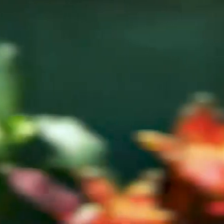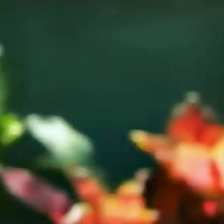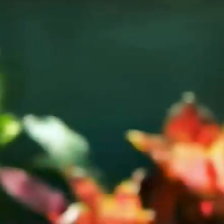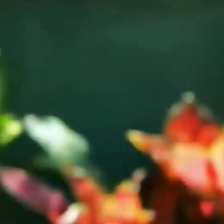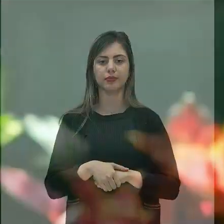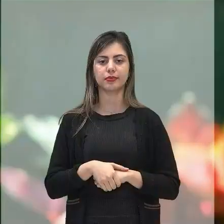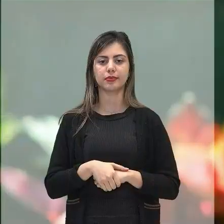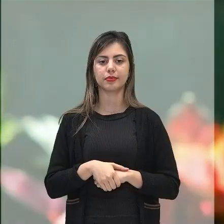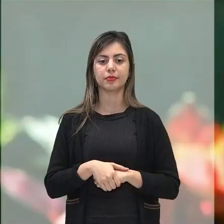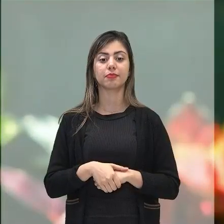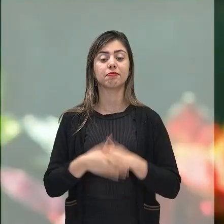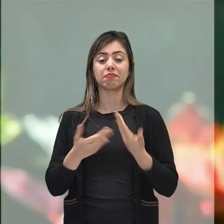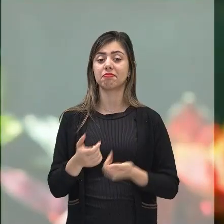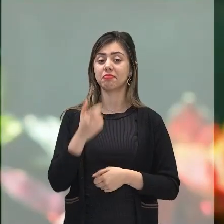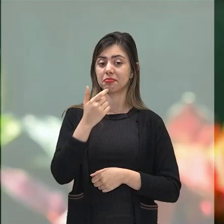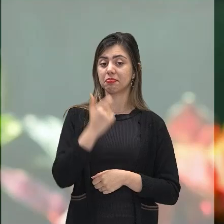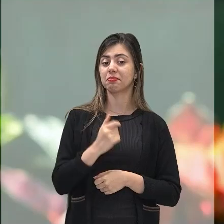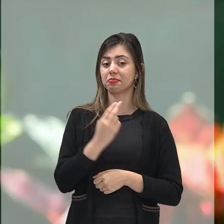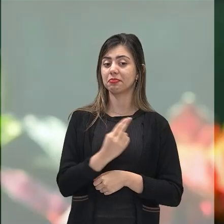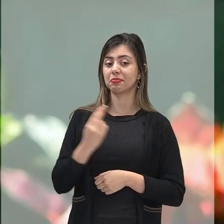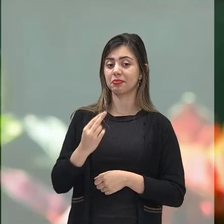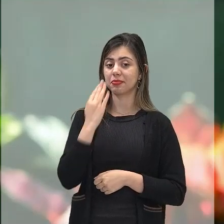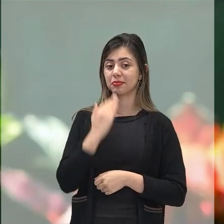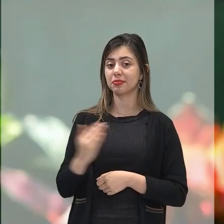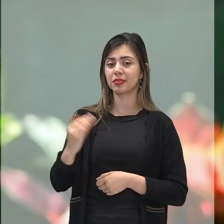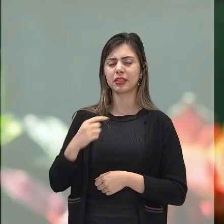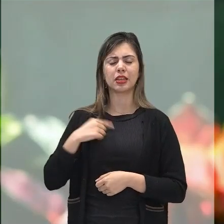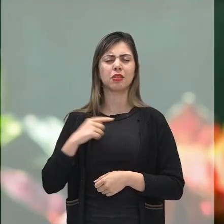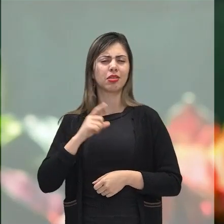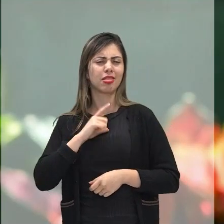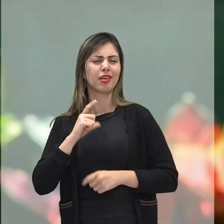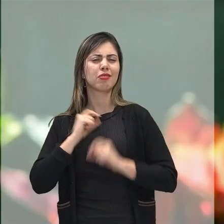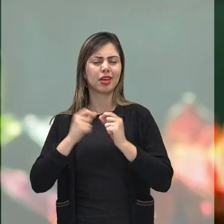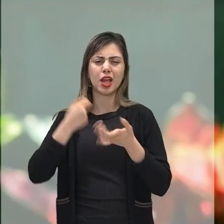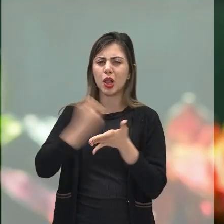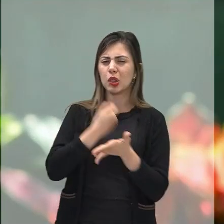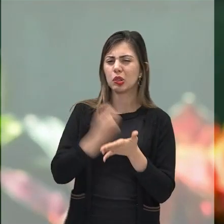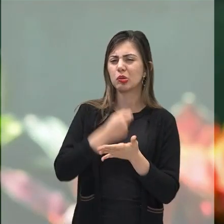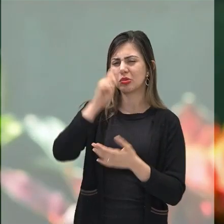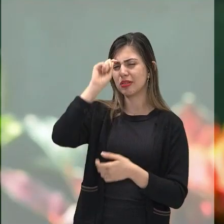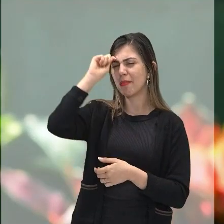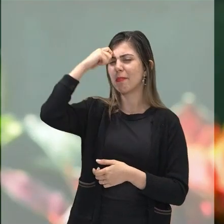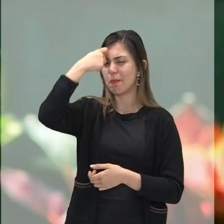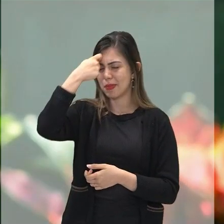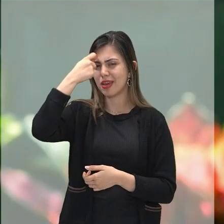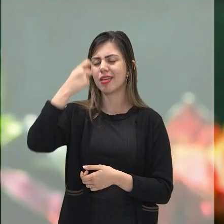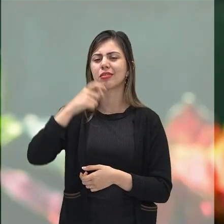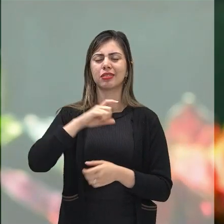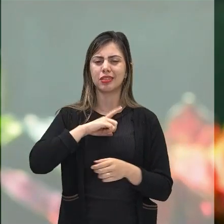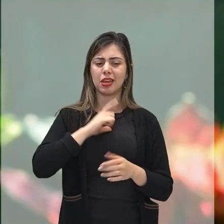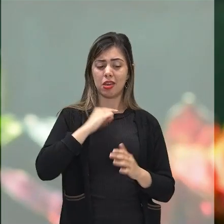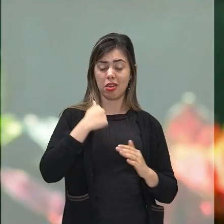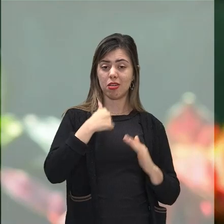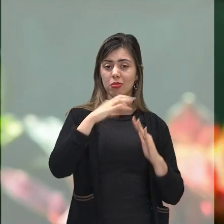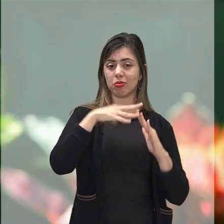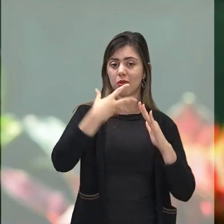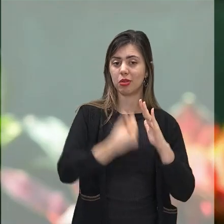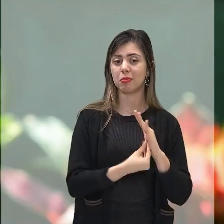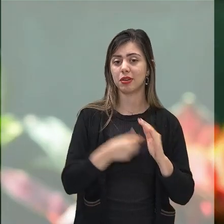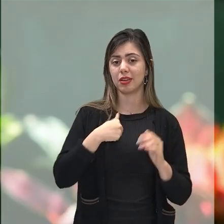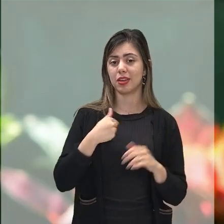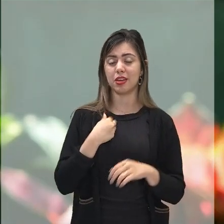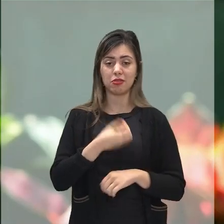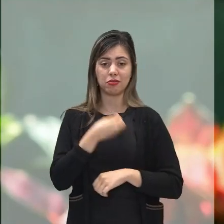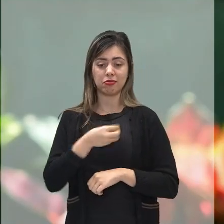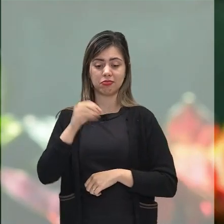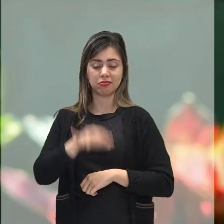Eu sou o Cássio Fonseca, eu sou ativista e militante da causa negra há 24 anos, sou quilombola e morador aqui do quilombo do Banco